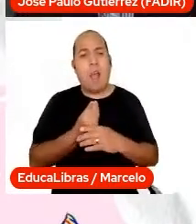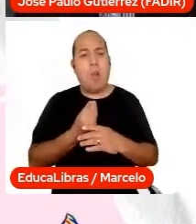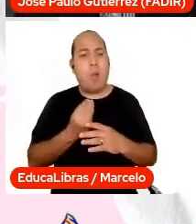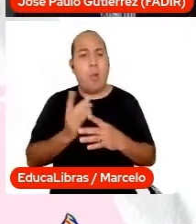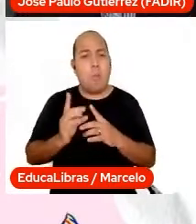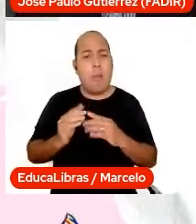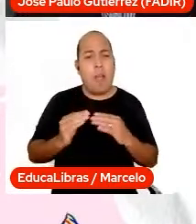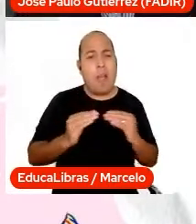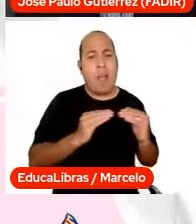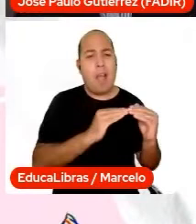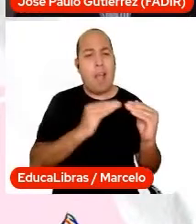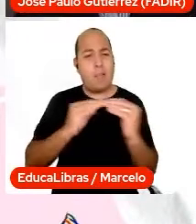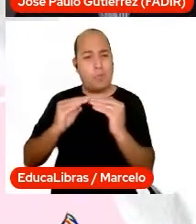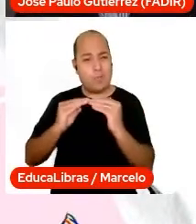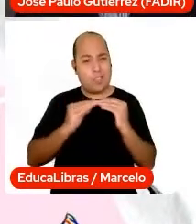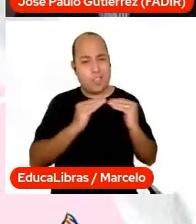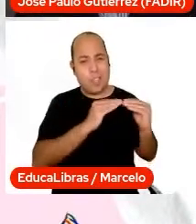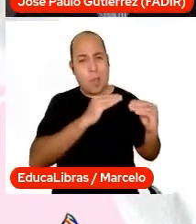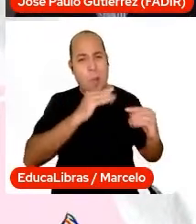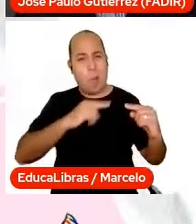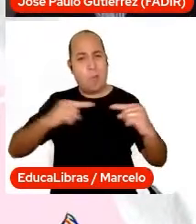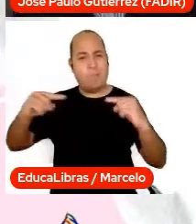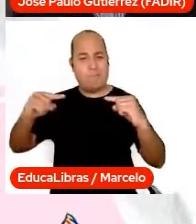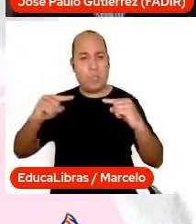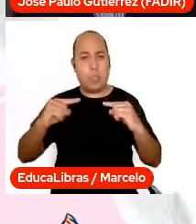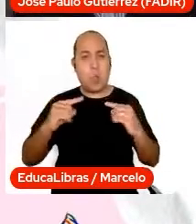equilíbrio na sociedade. Pode passar.